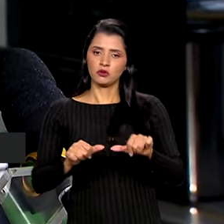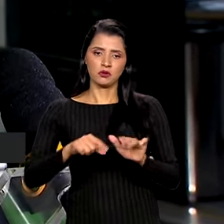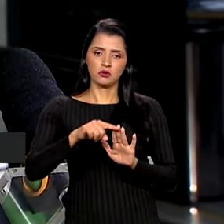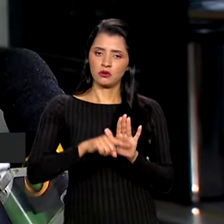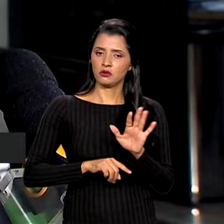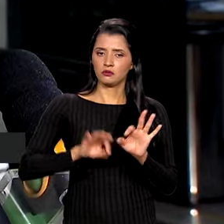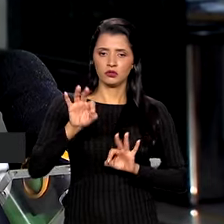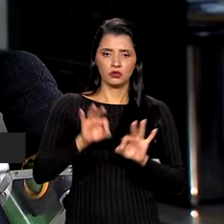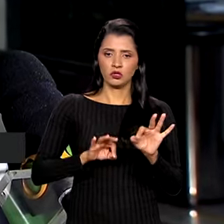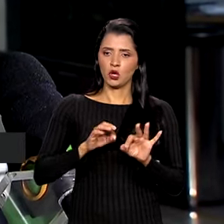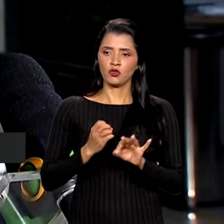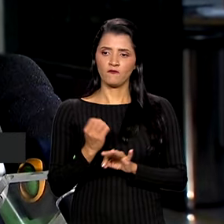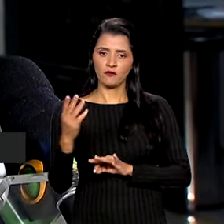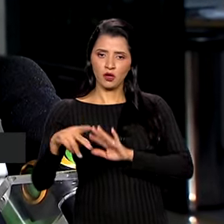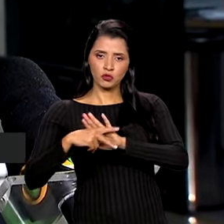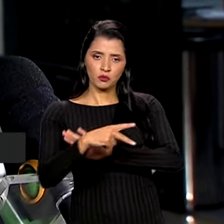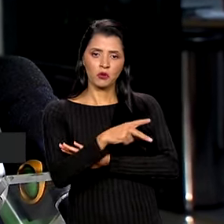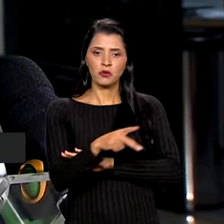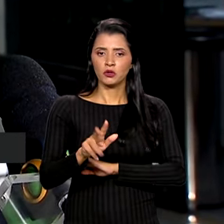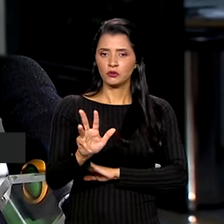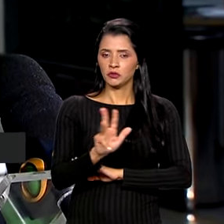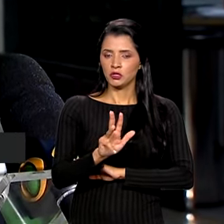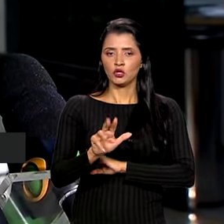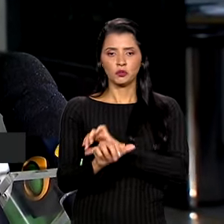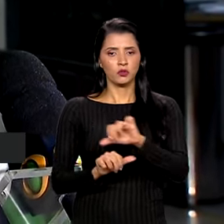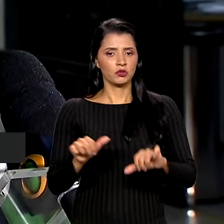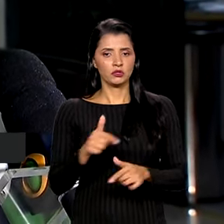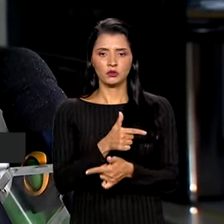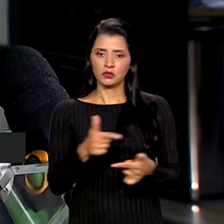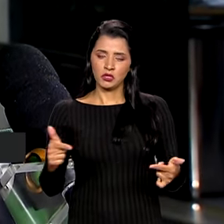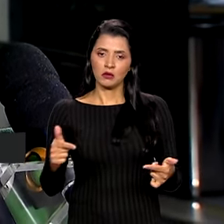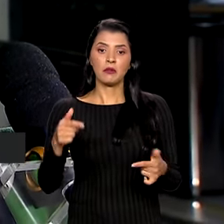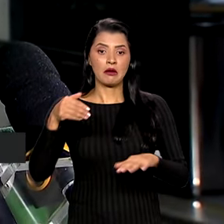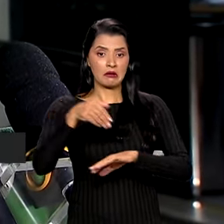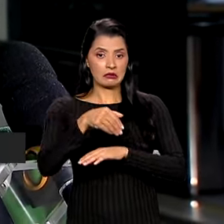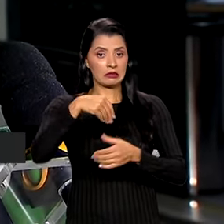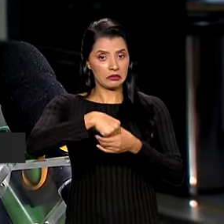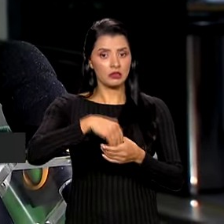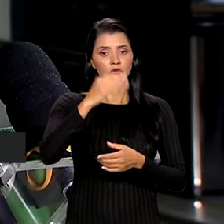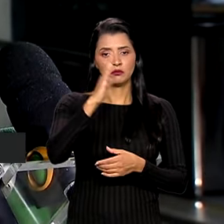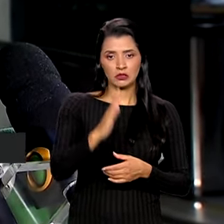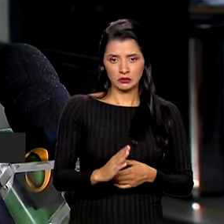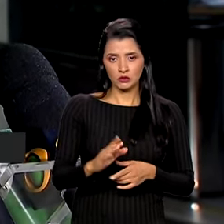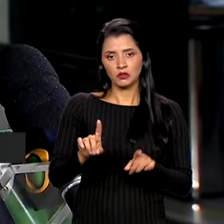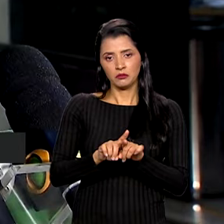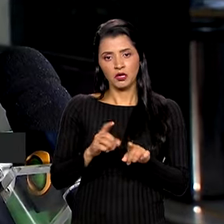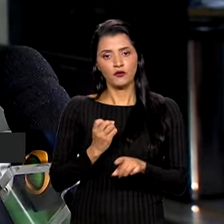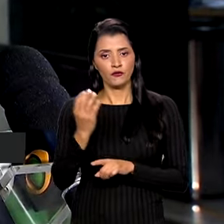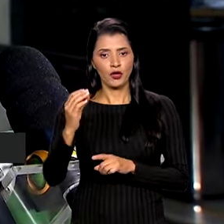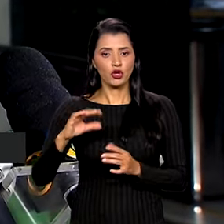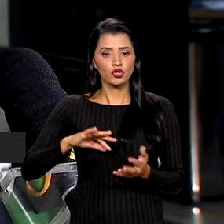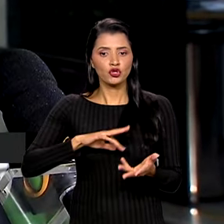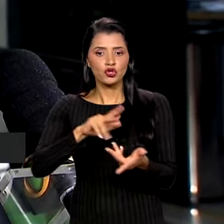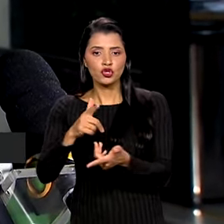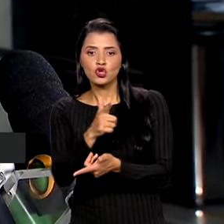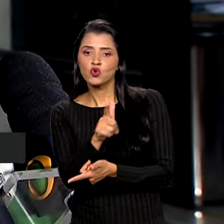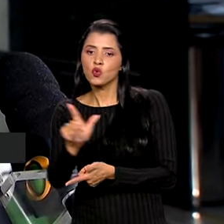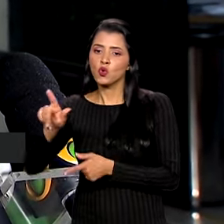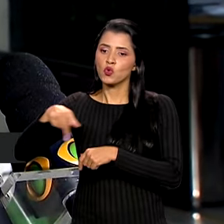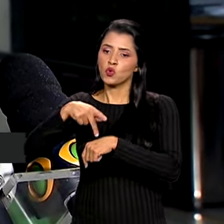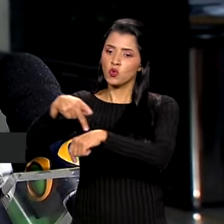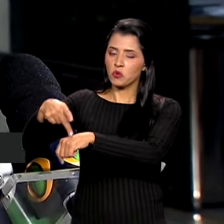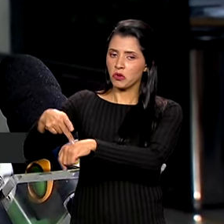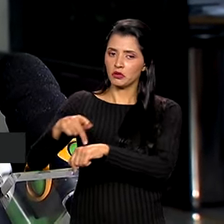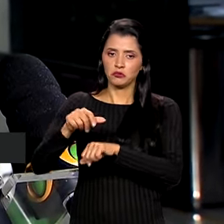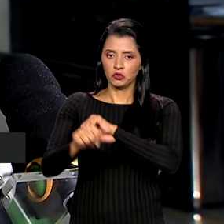planejamento das viagens do presidente, tanto nas viagens nacionais como internacionais, né? Em nenhum momento isso foi